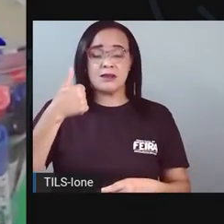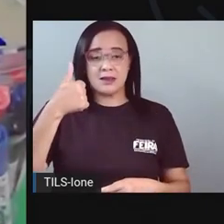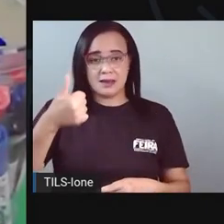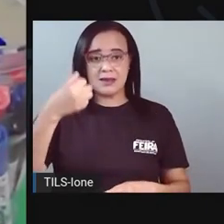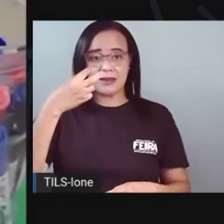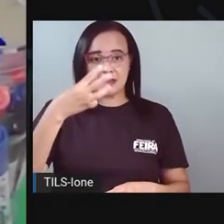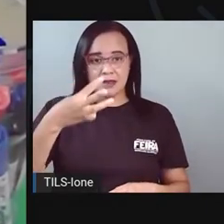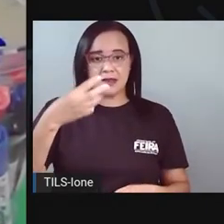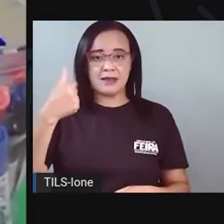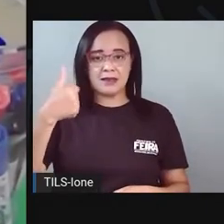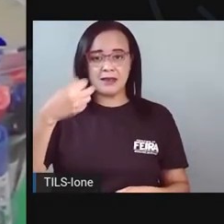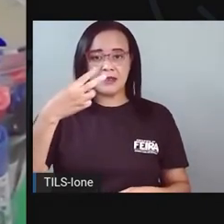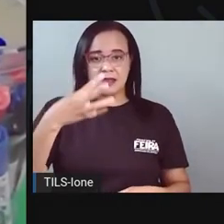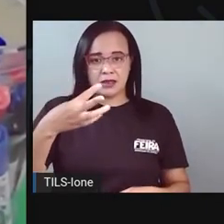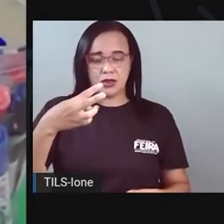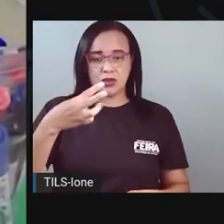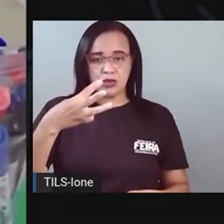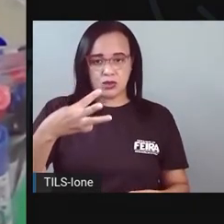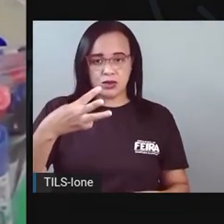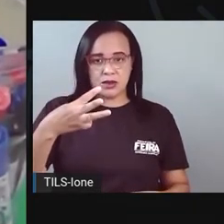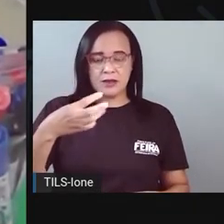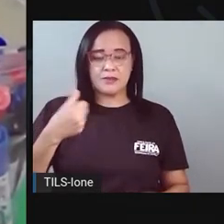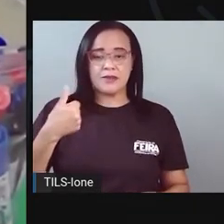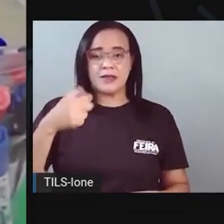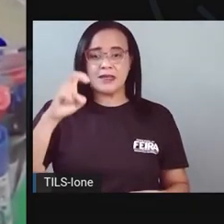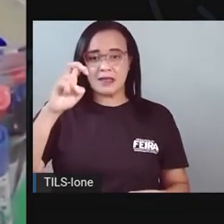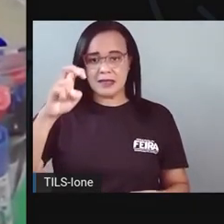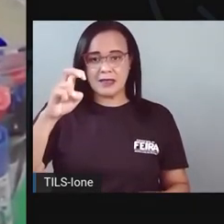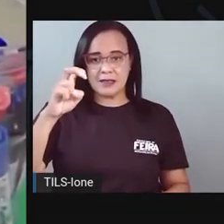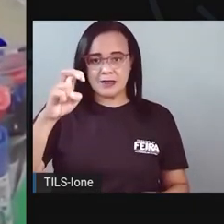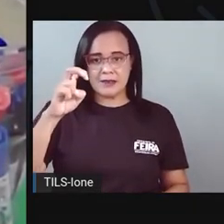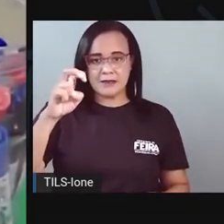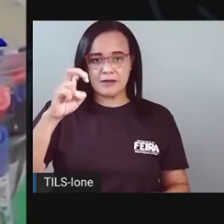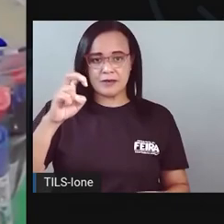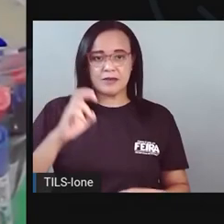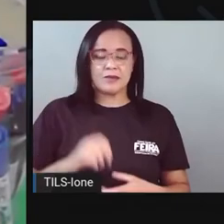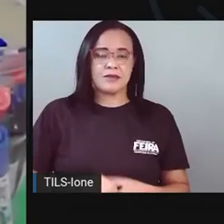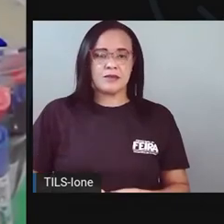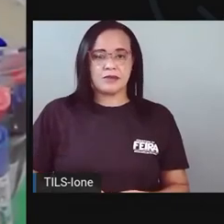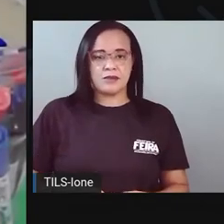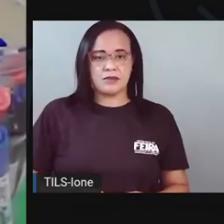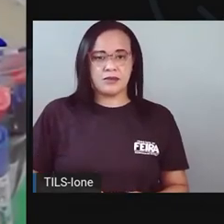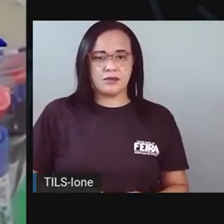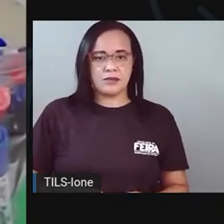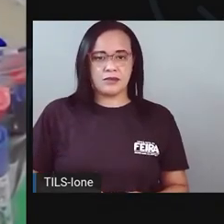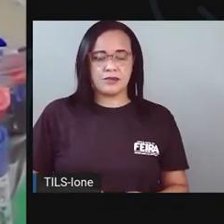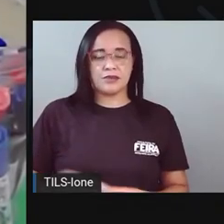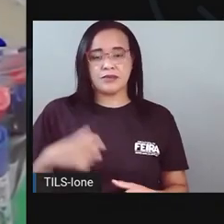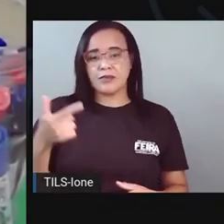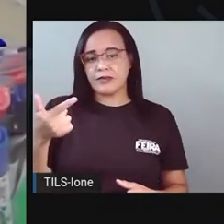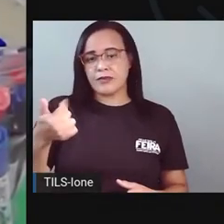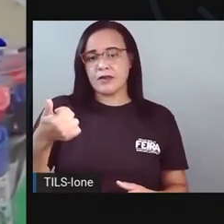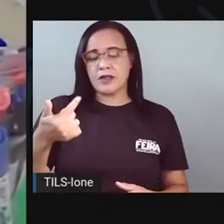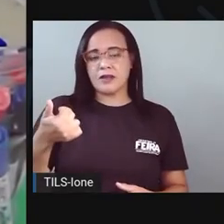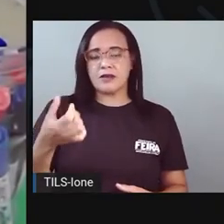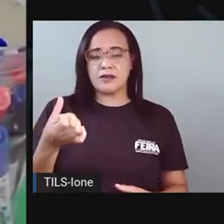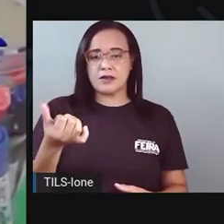Quatorze e quinze. A gente vem aqui agora, olha. Dezesseis.